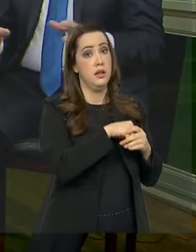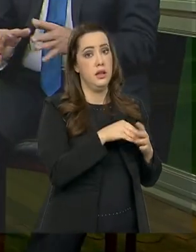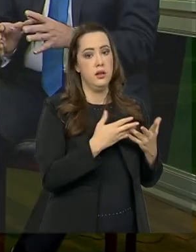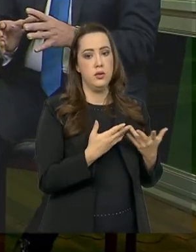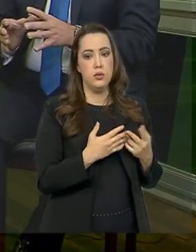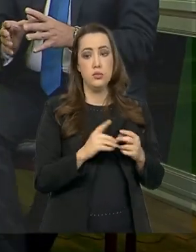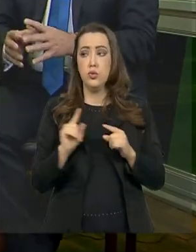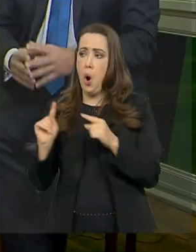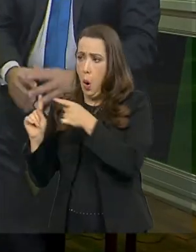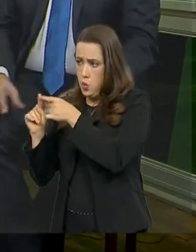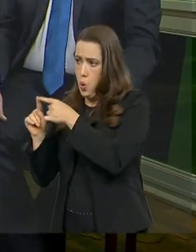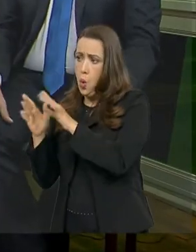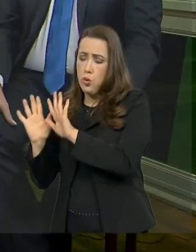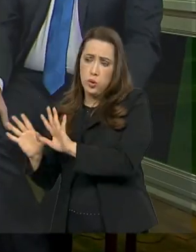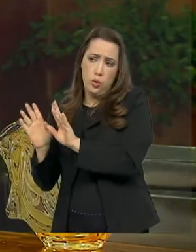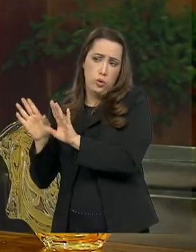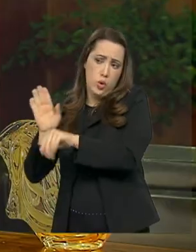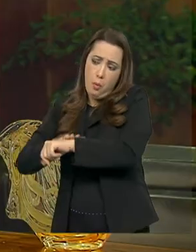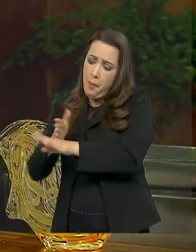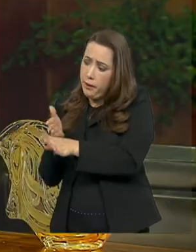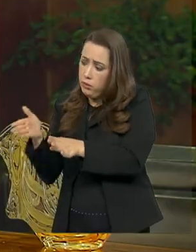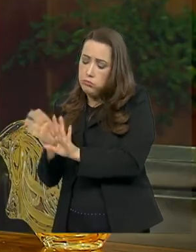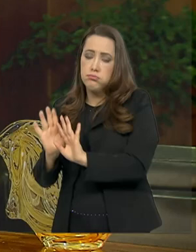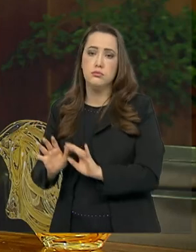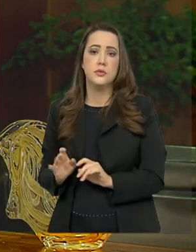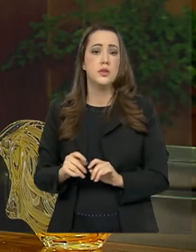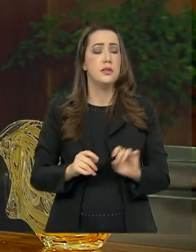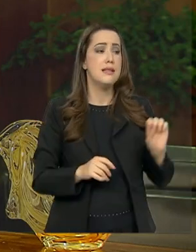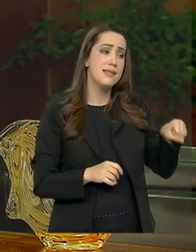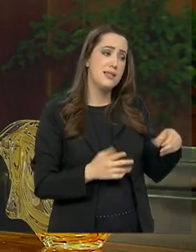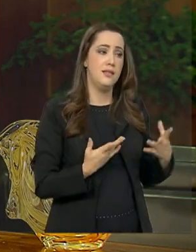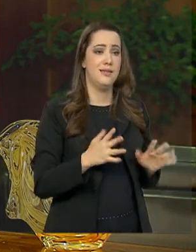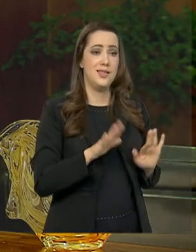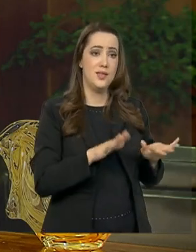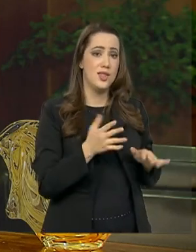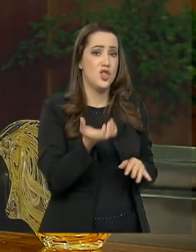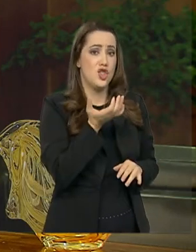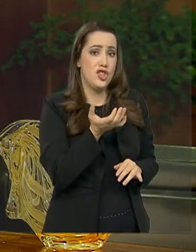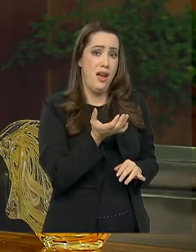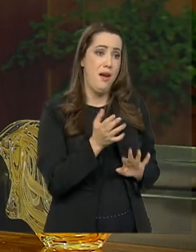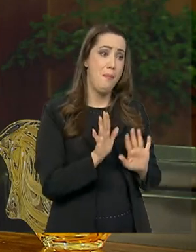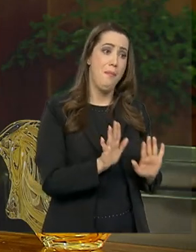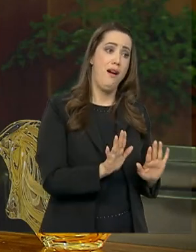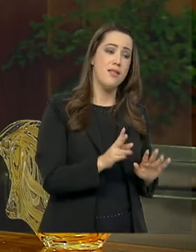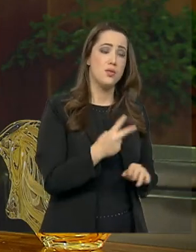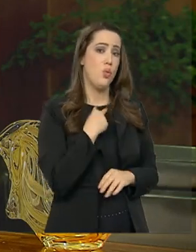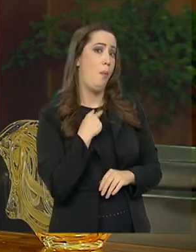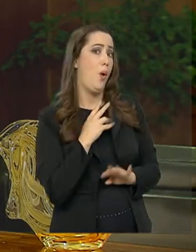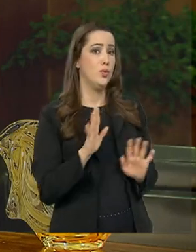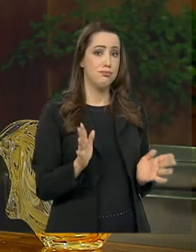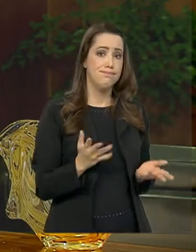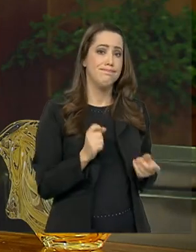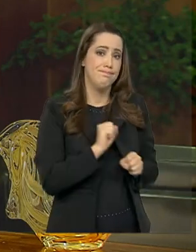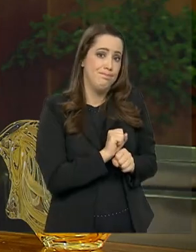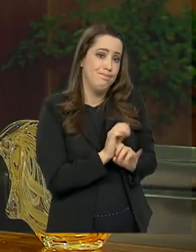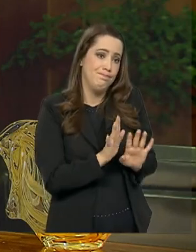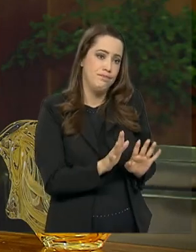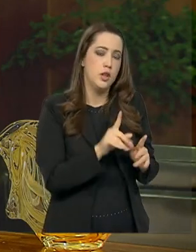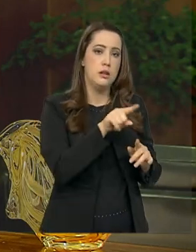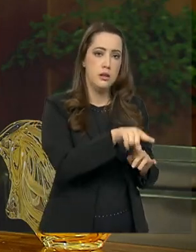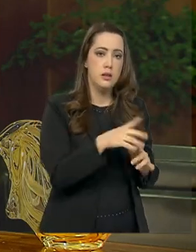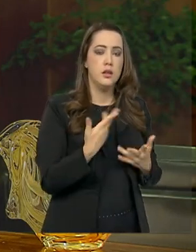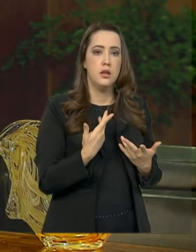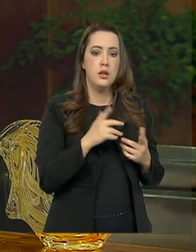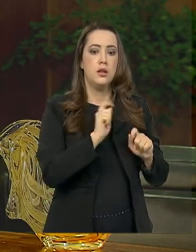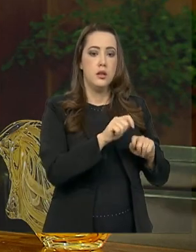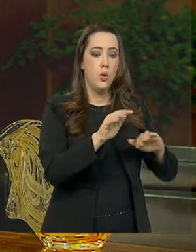O consenso naquele momento político. consenso naquele momento. Nem tudo que a gente quer, a gente pode. Então, o Parlamento exerceu a sua função e entregou ao país a melhor